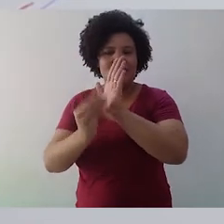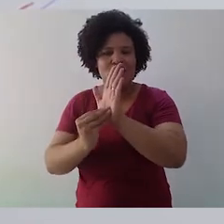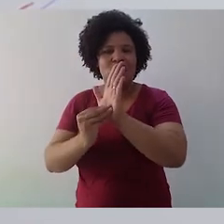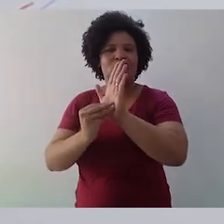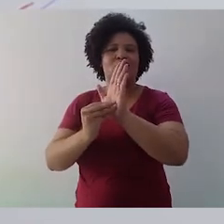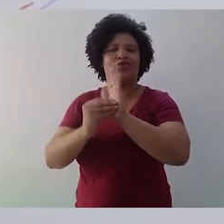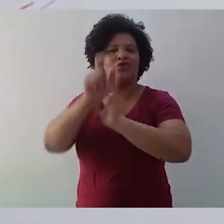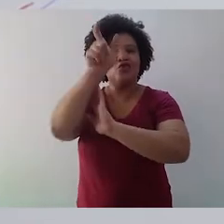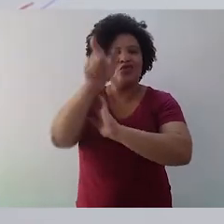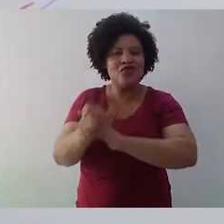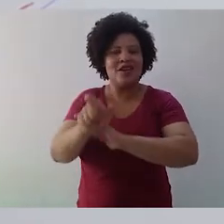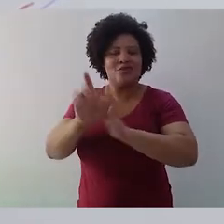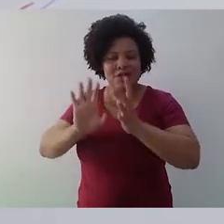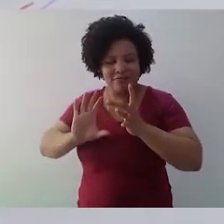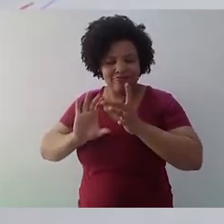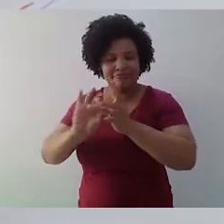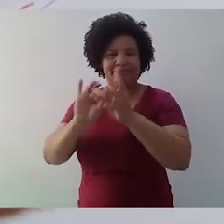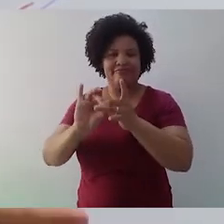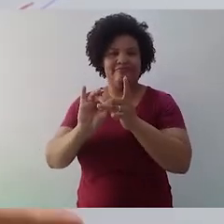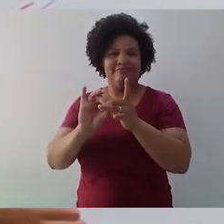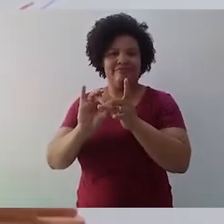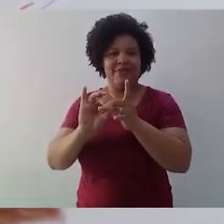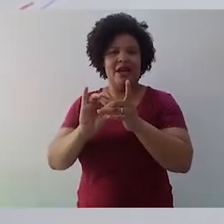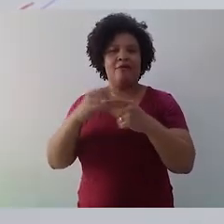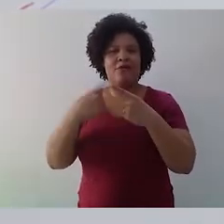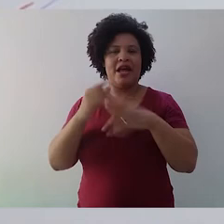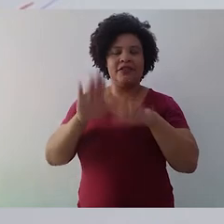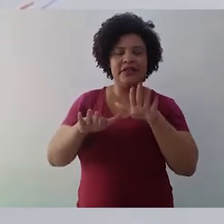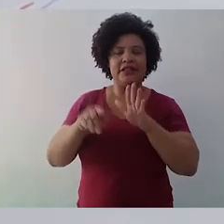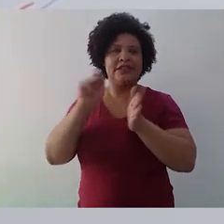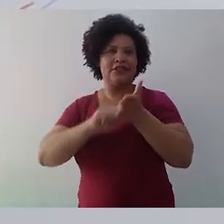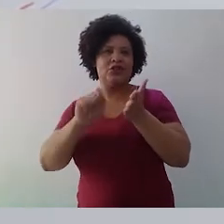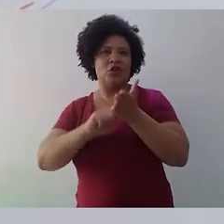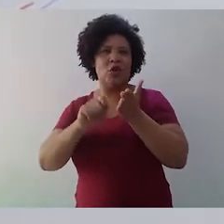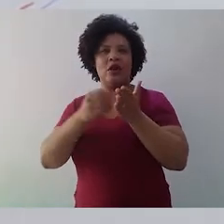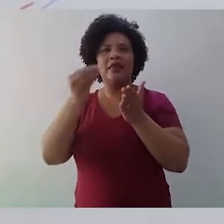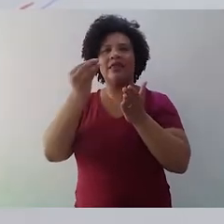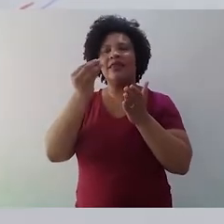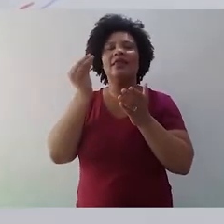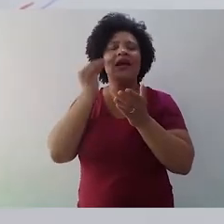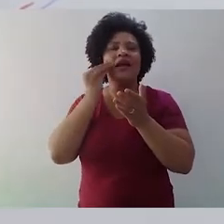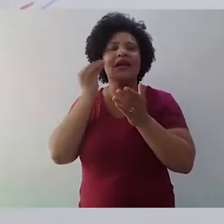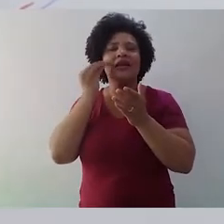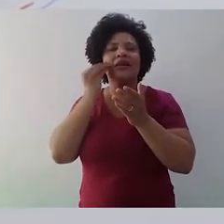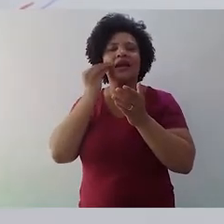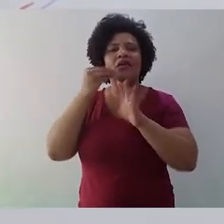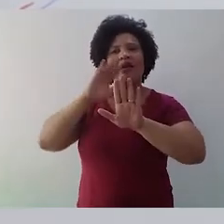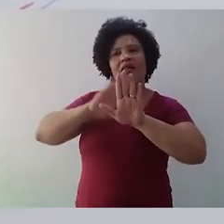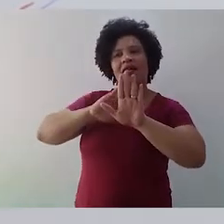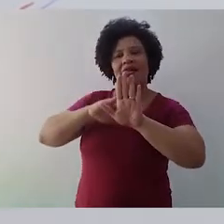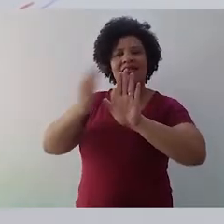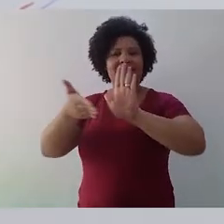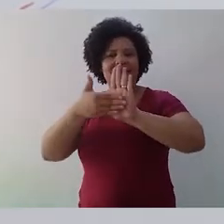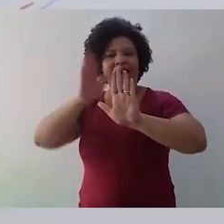Por isso, quando o escritor quer parecer ser quem ele não é, o resultado tende a não ser bom.